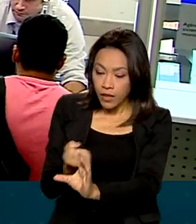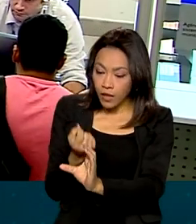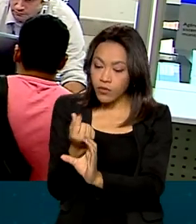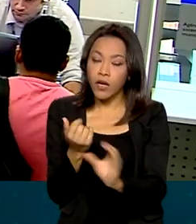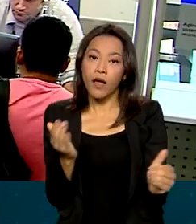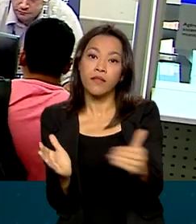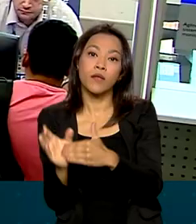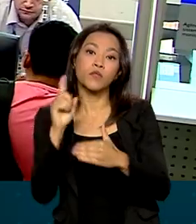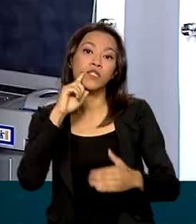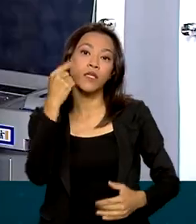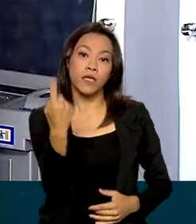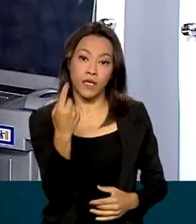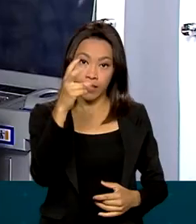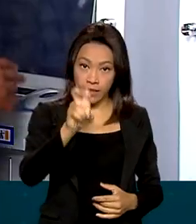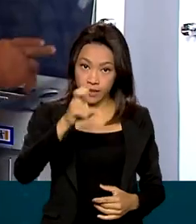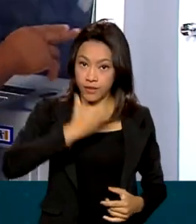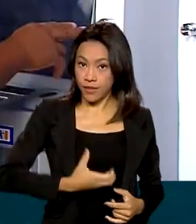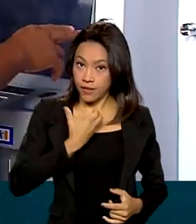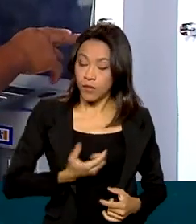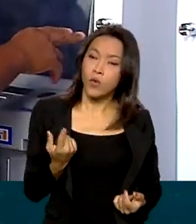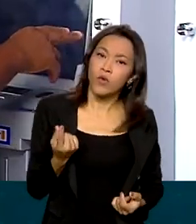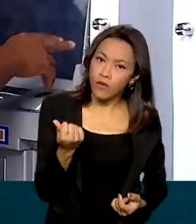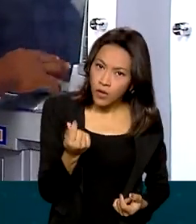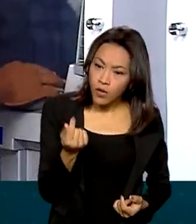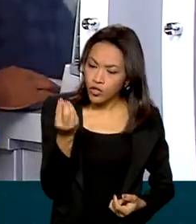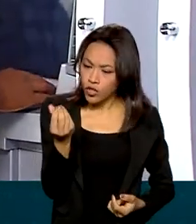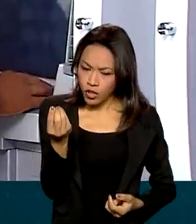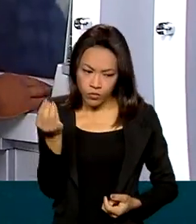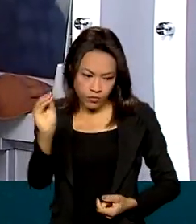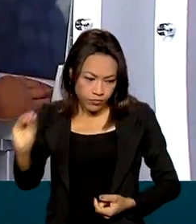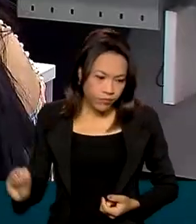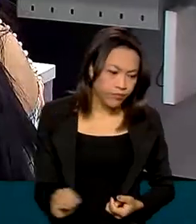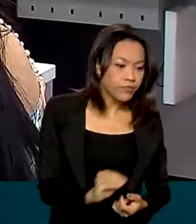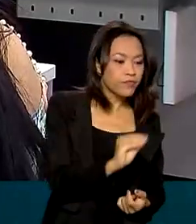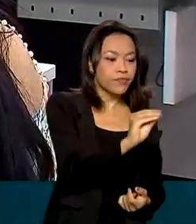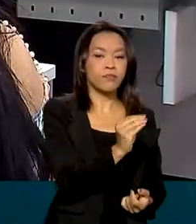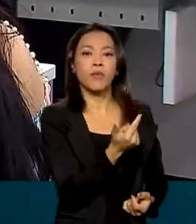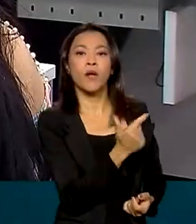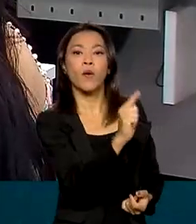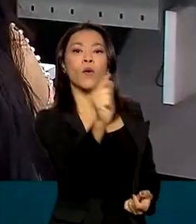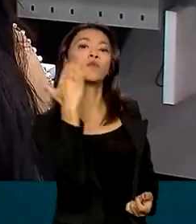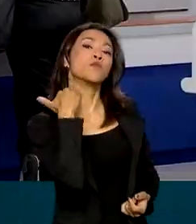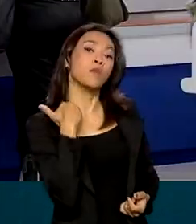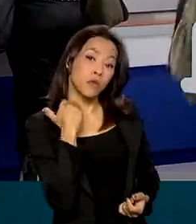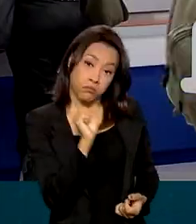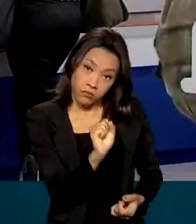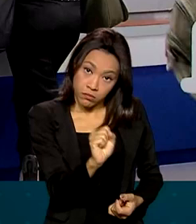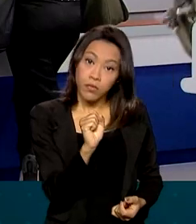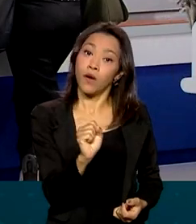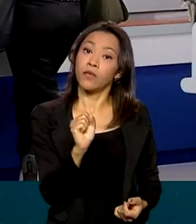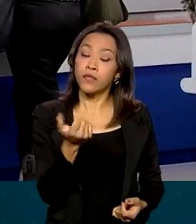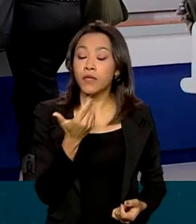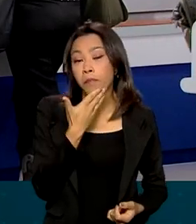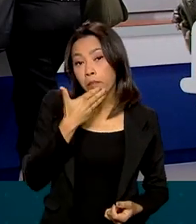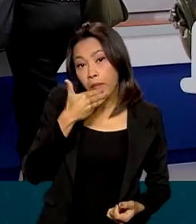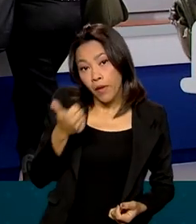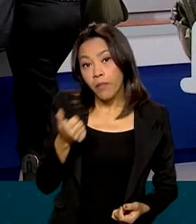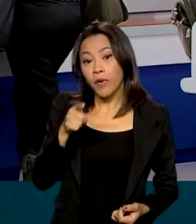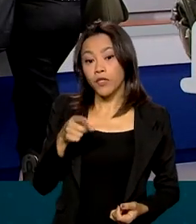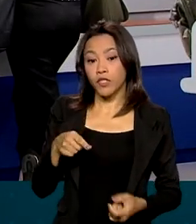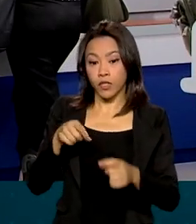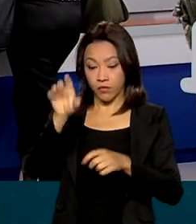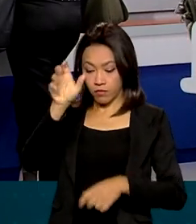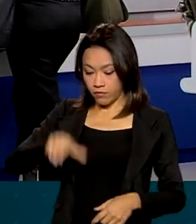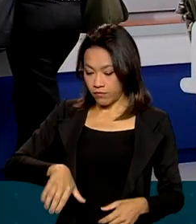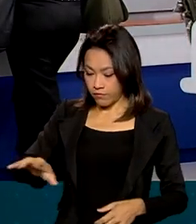15 de dezembro. O valor pode ser transferido para outras contas bancárias. Quem preferir pode fazer o saque nos terminais de